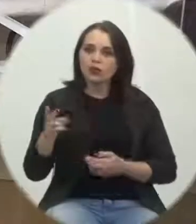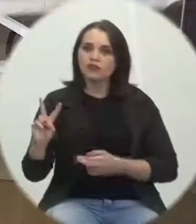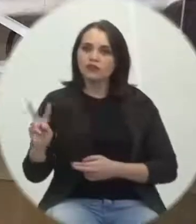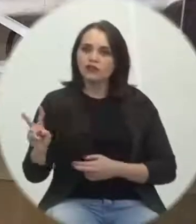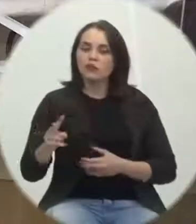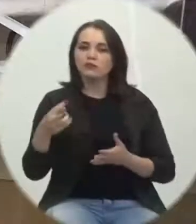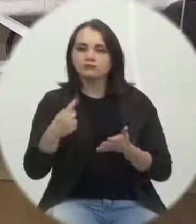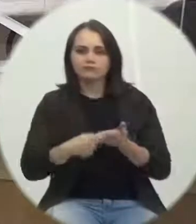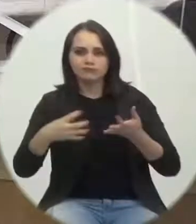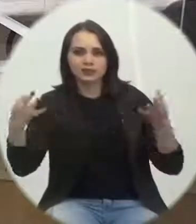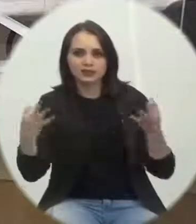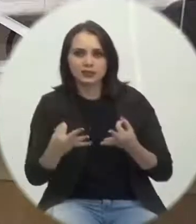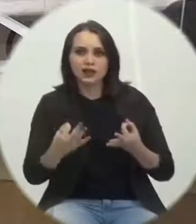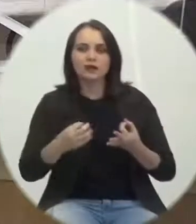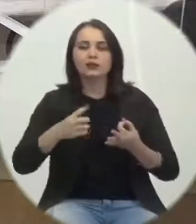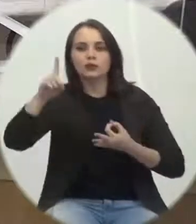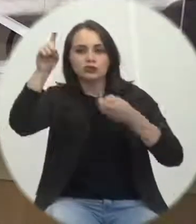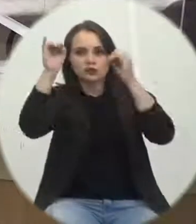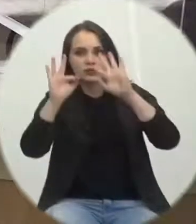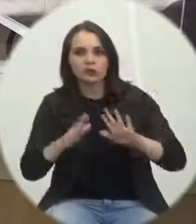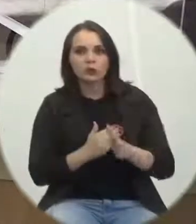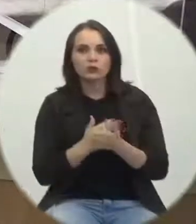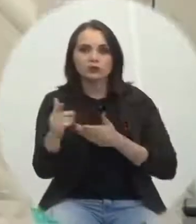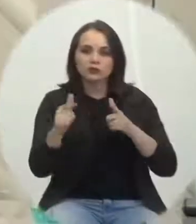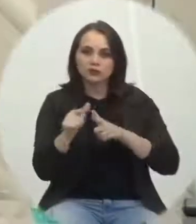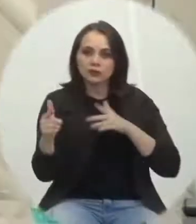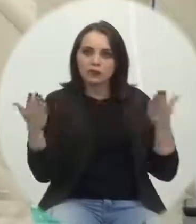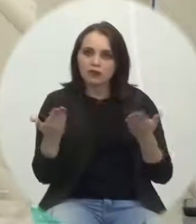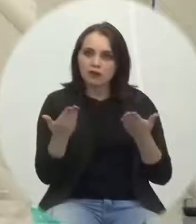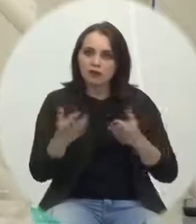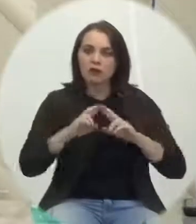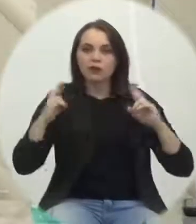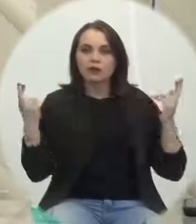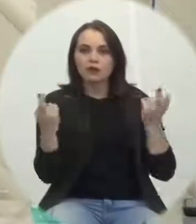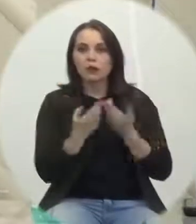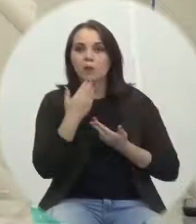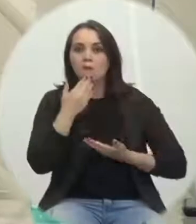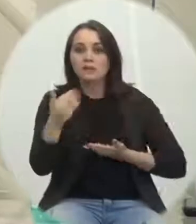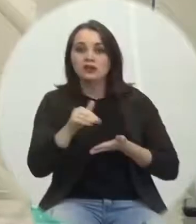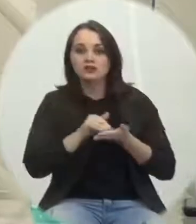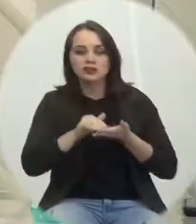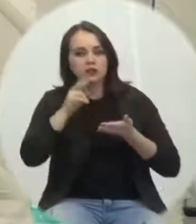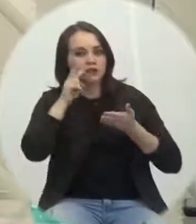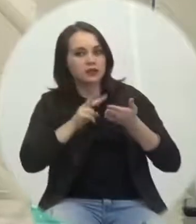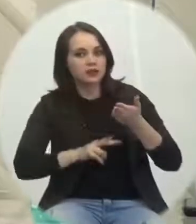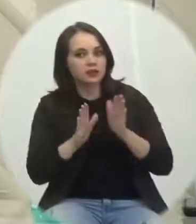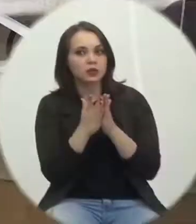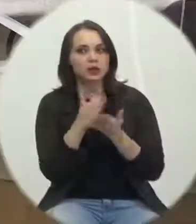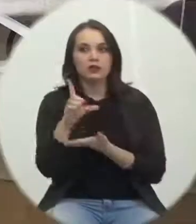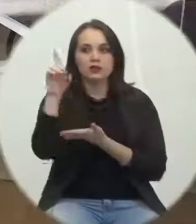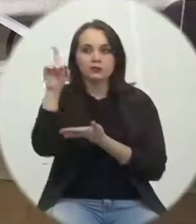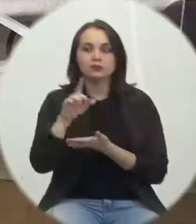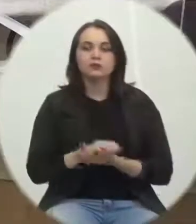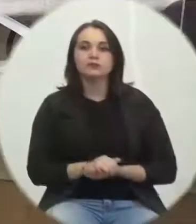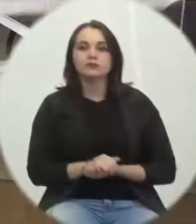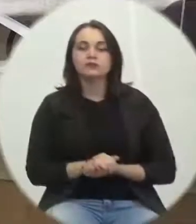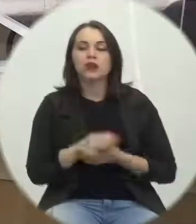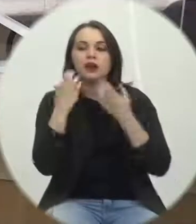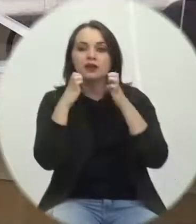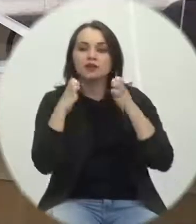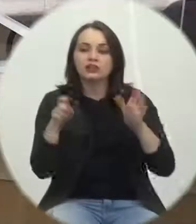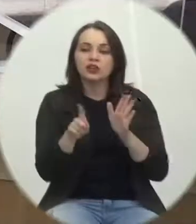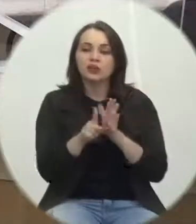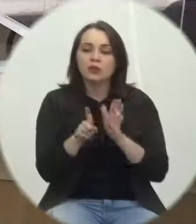proteção de Deus, iniciamos os trabalhos da presente sessão. Solicito ao senhor secretário que faça a leitura da Bíblia. Evangelho de